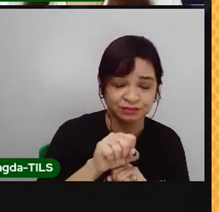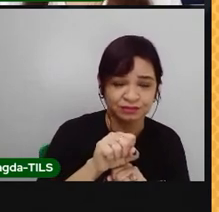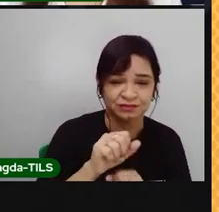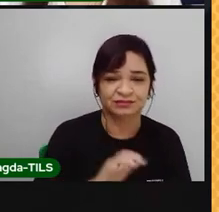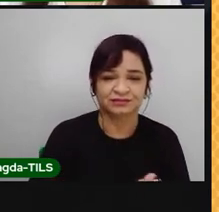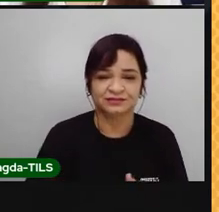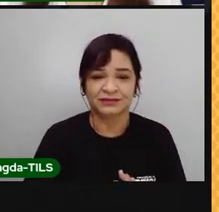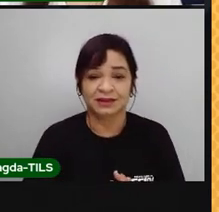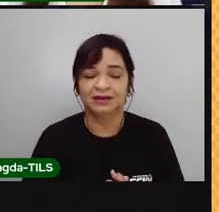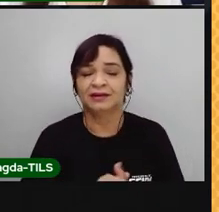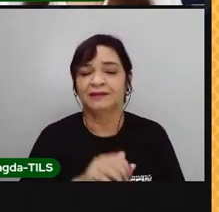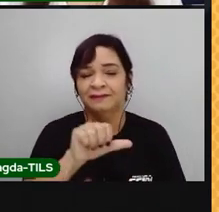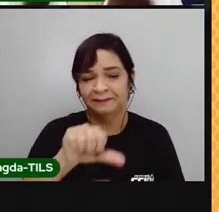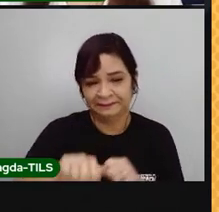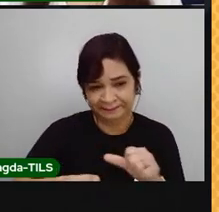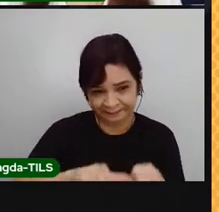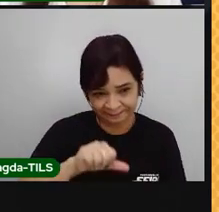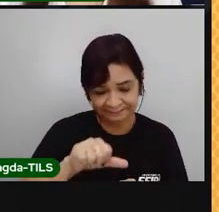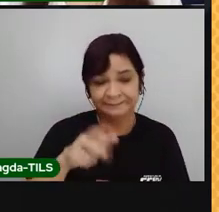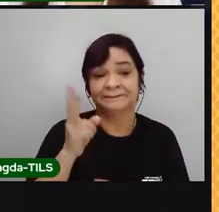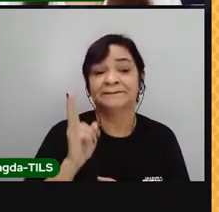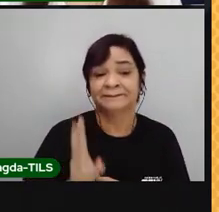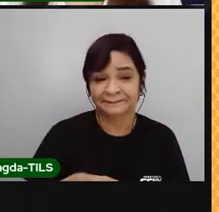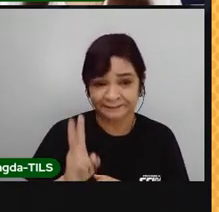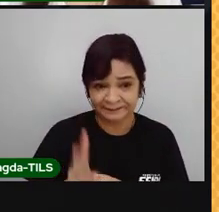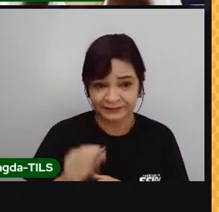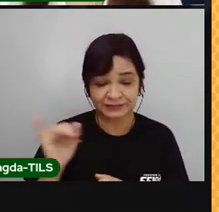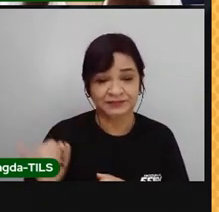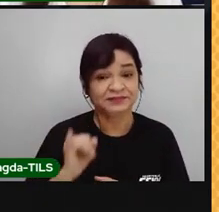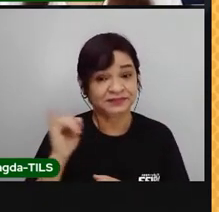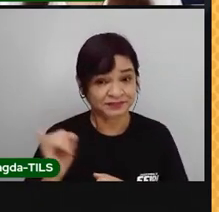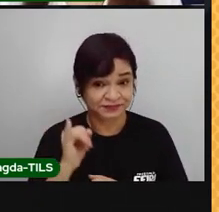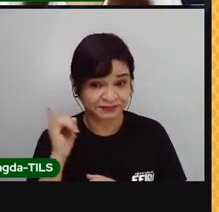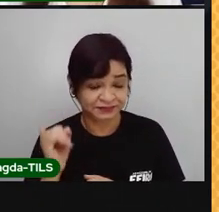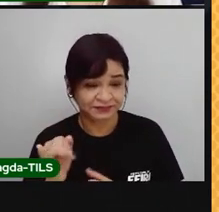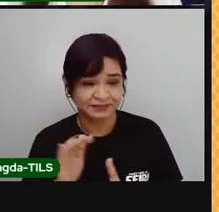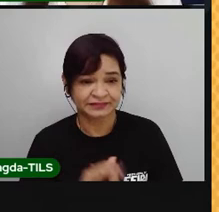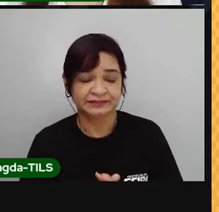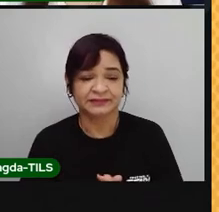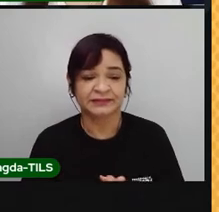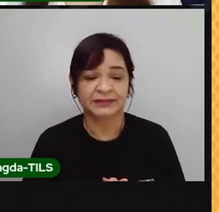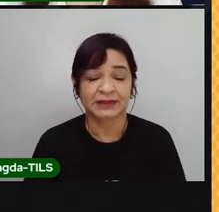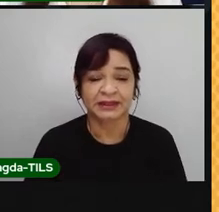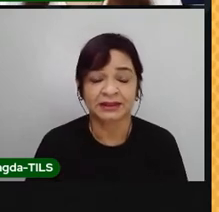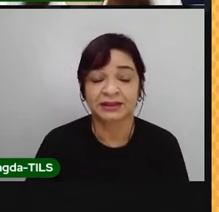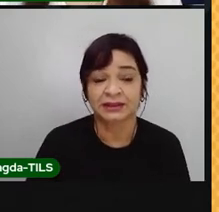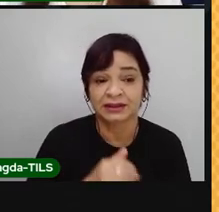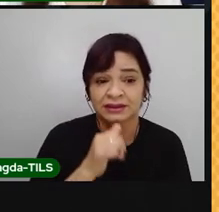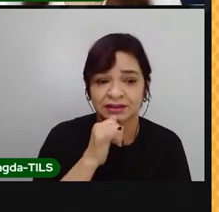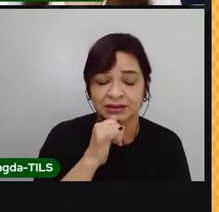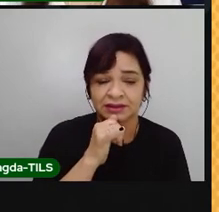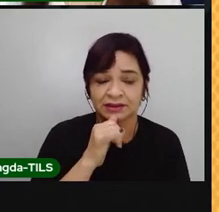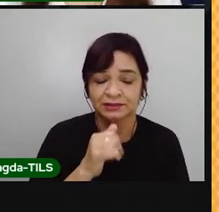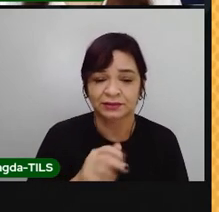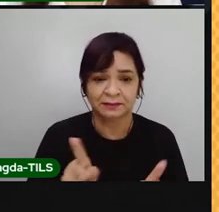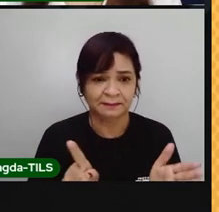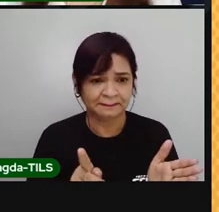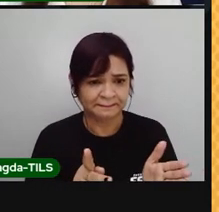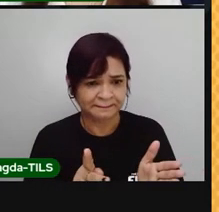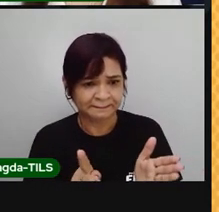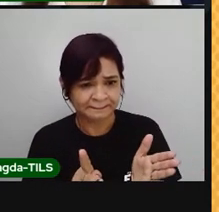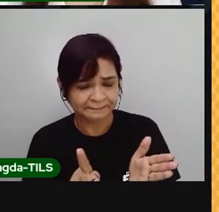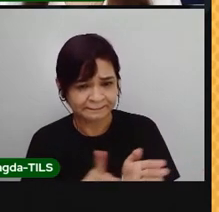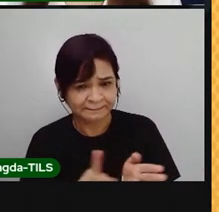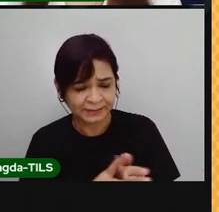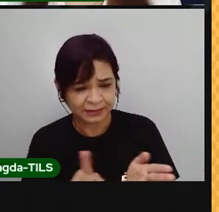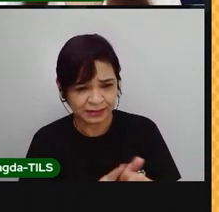Reciclar sempre. Reciclar Como curiosidade, utiliza-se menos energia para fazer papel de jornais velhos do